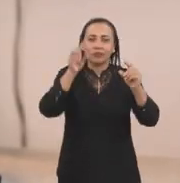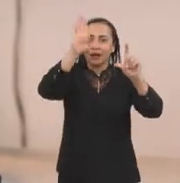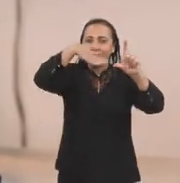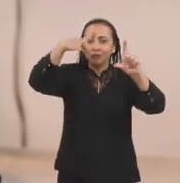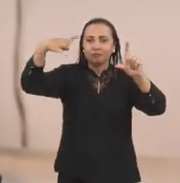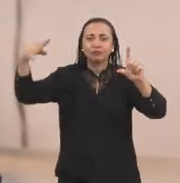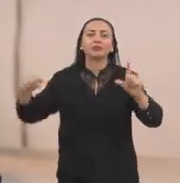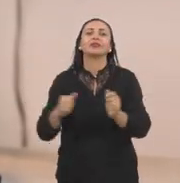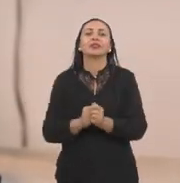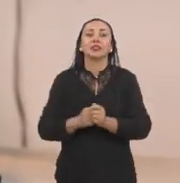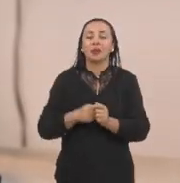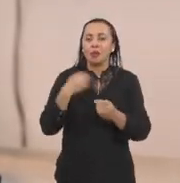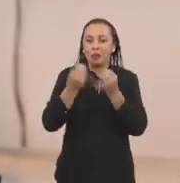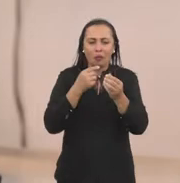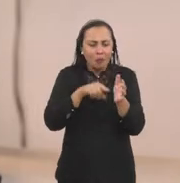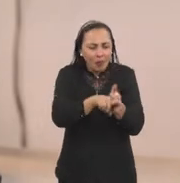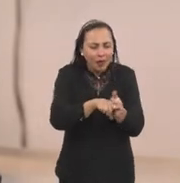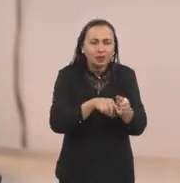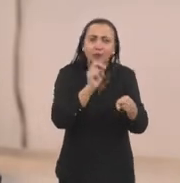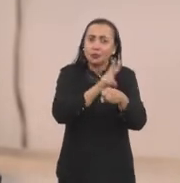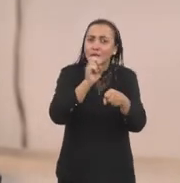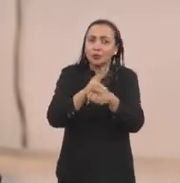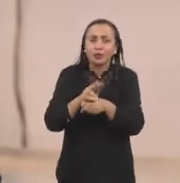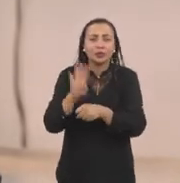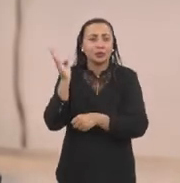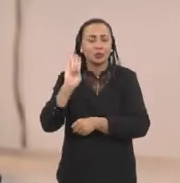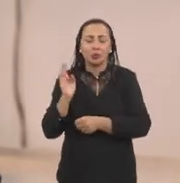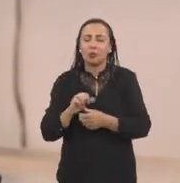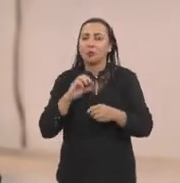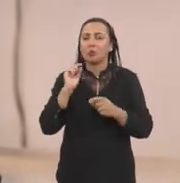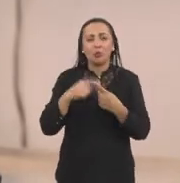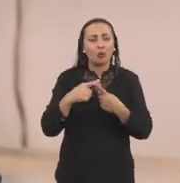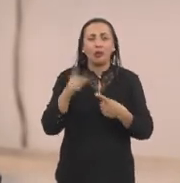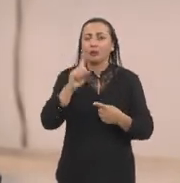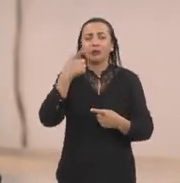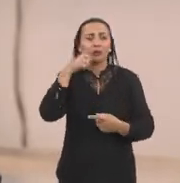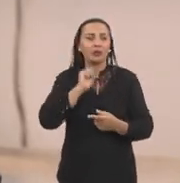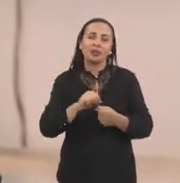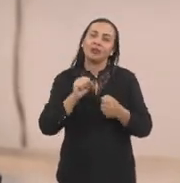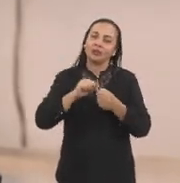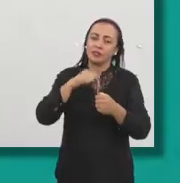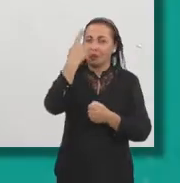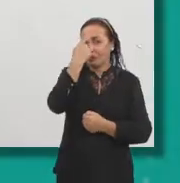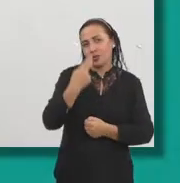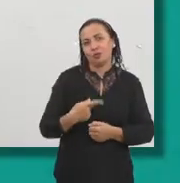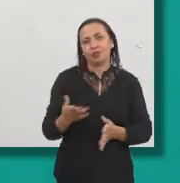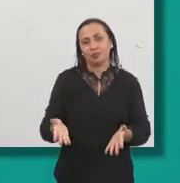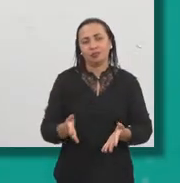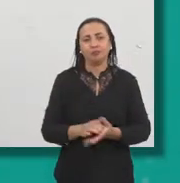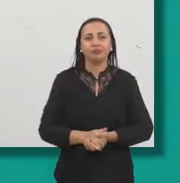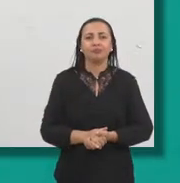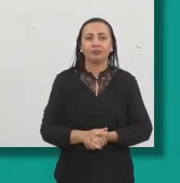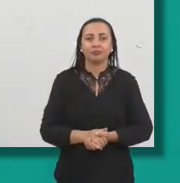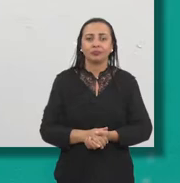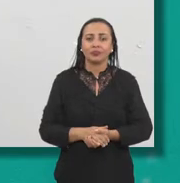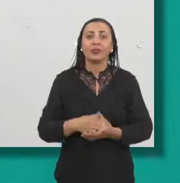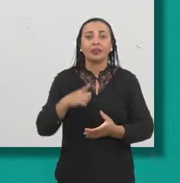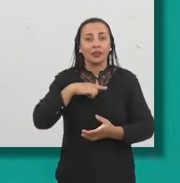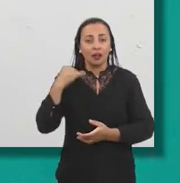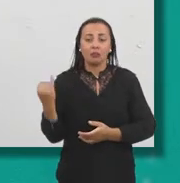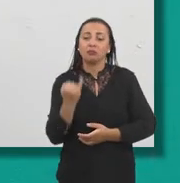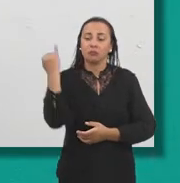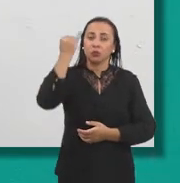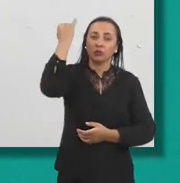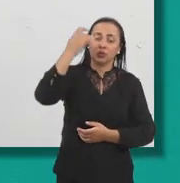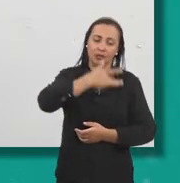pesquisa do vírus na biópsia, que até então a gente não conseguiria fazer isso aqui se a gente tivesse feito isso sozinho. Além da importância de